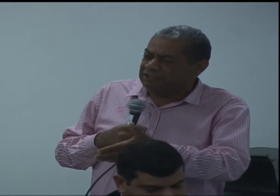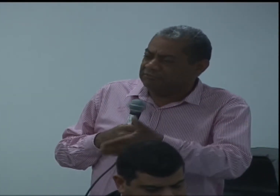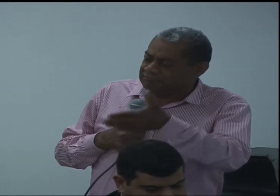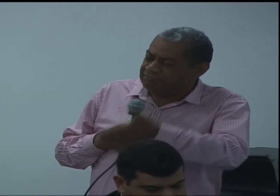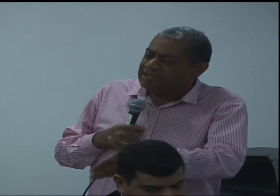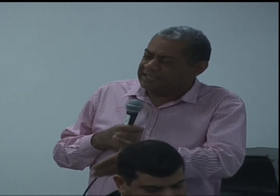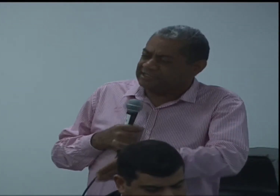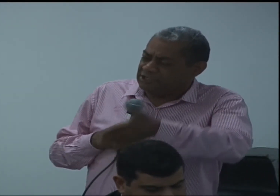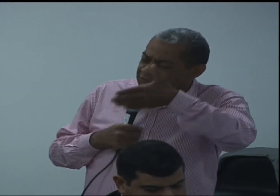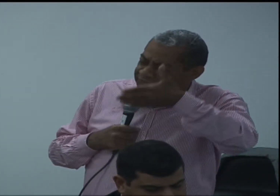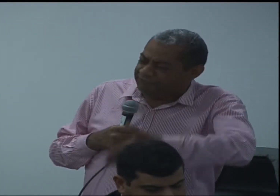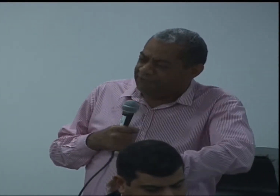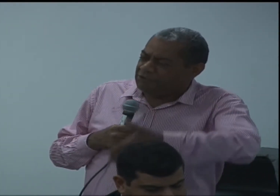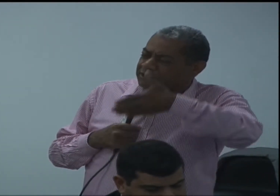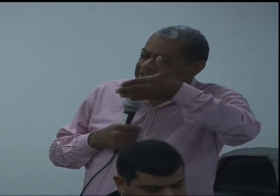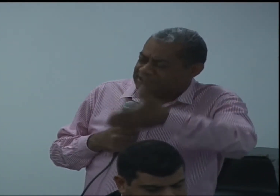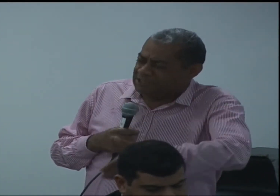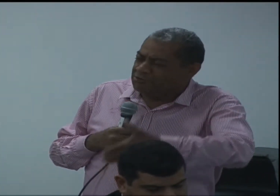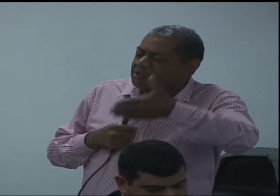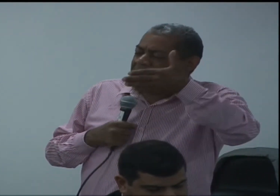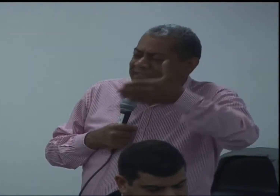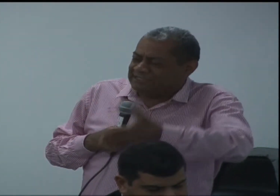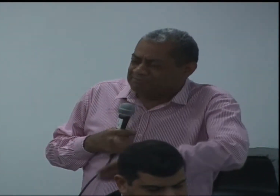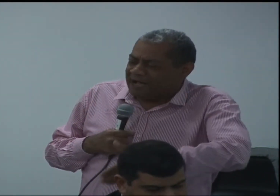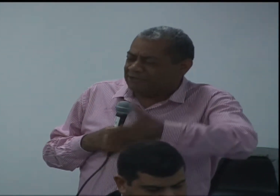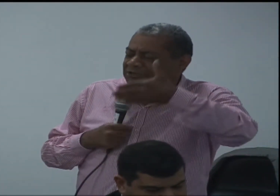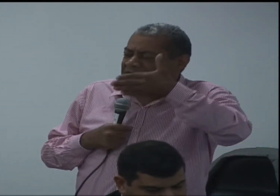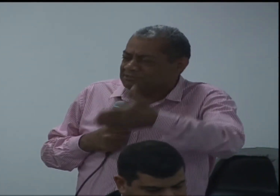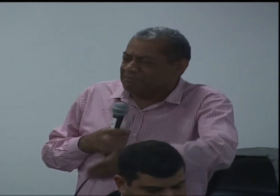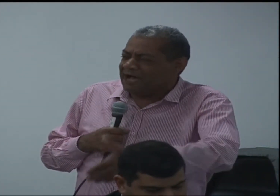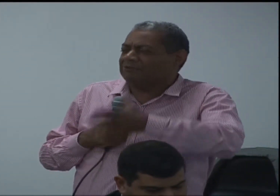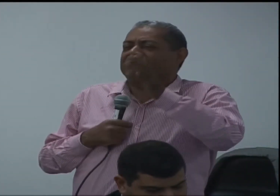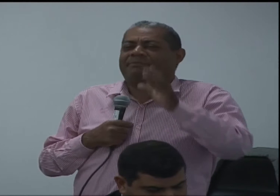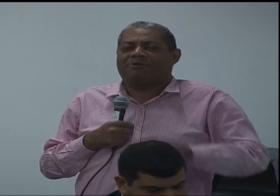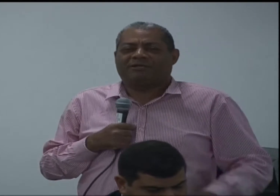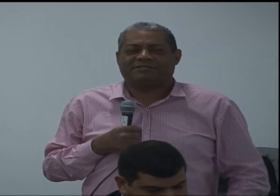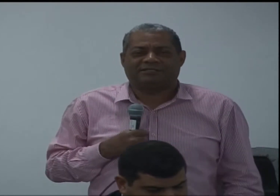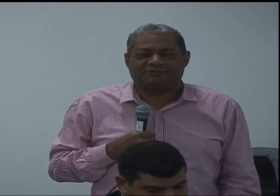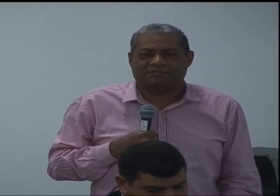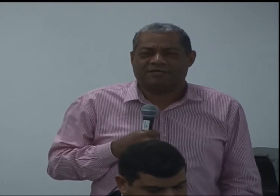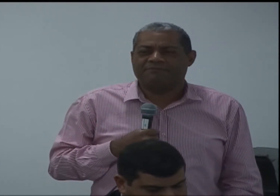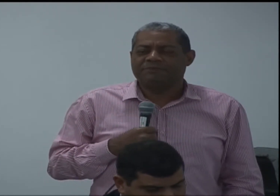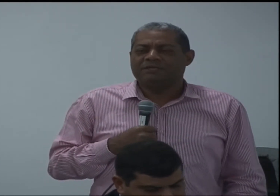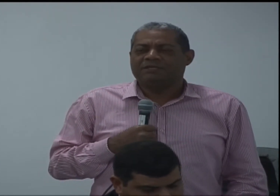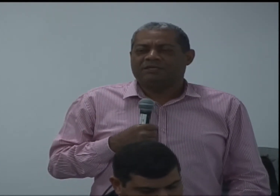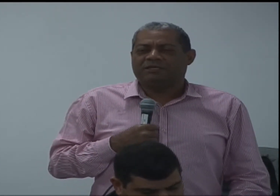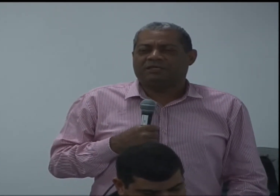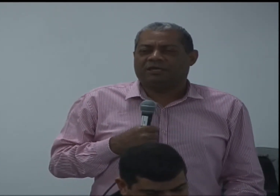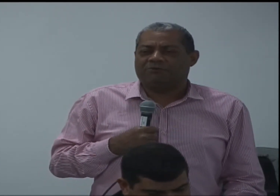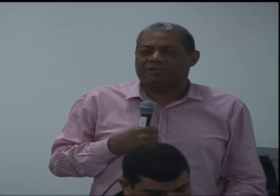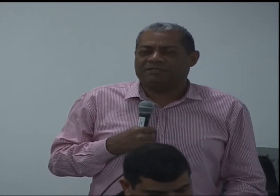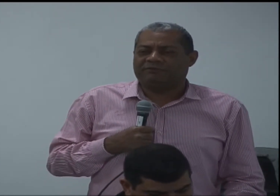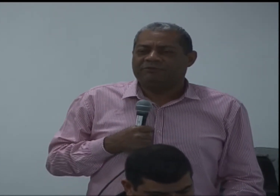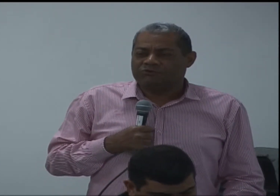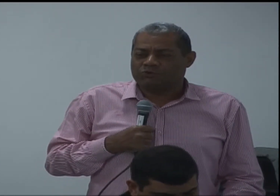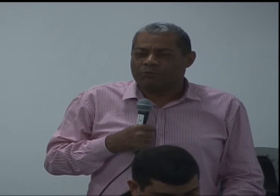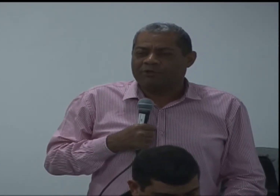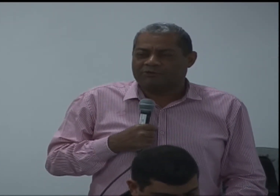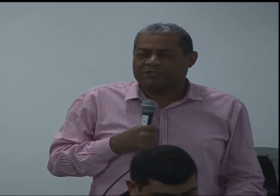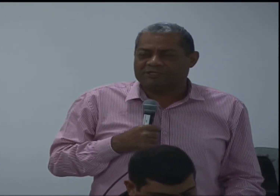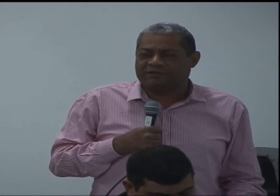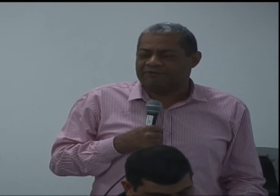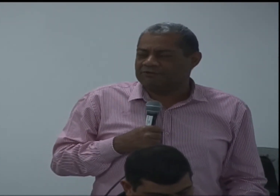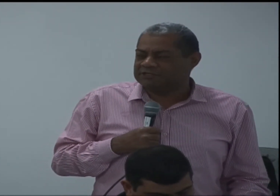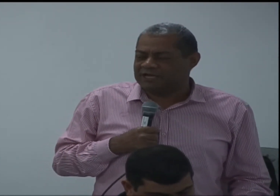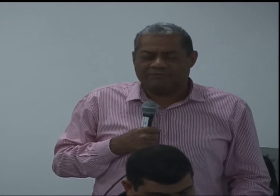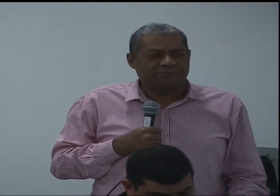Vaguinho, que nasceu, viveu, cresceu, batismado, crismado na paróquia de Santa Luzia e que realmente soube